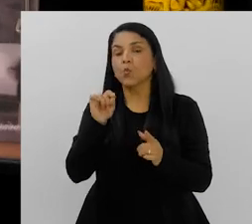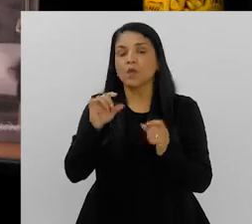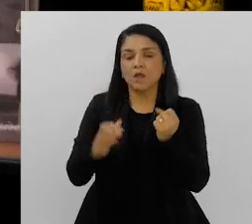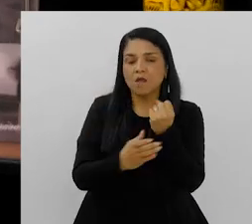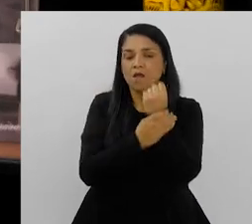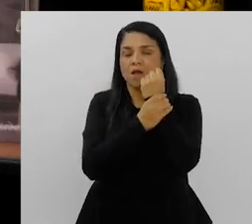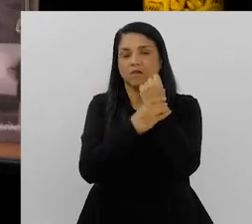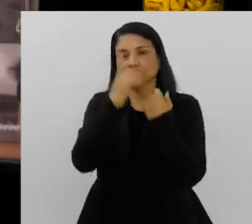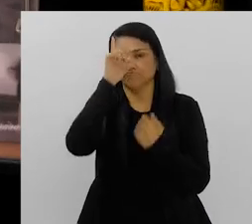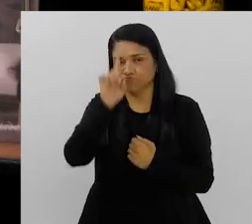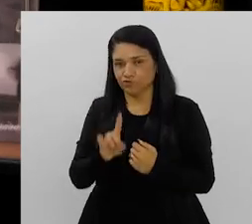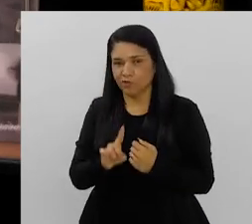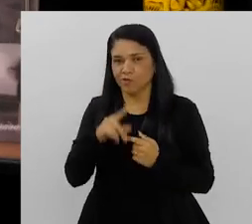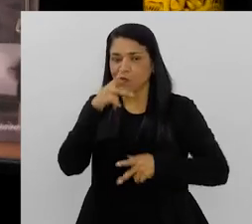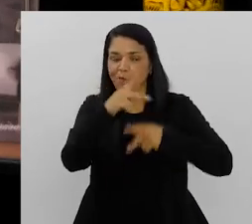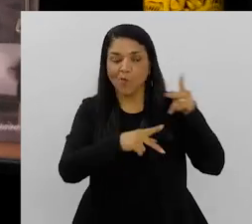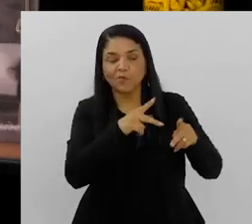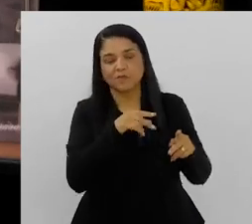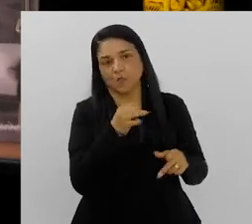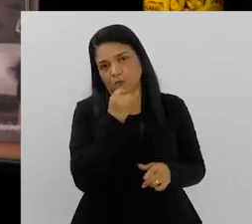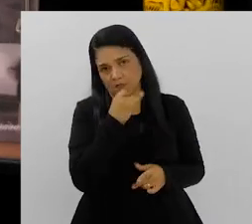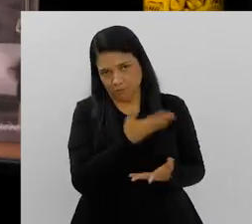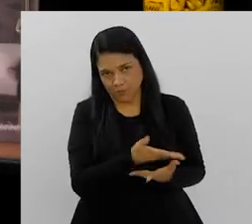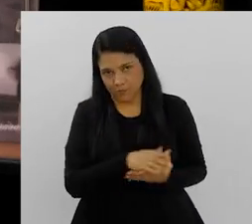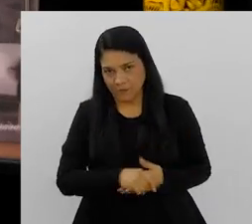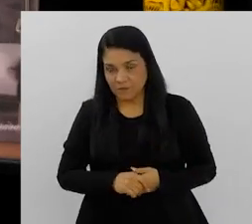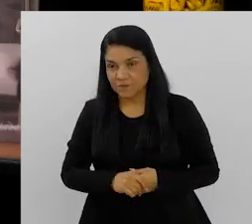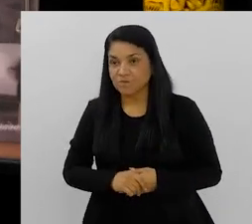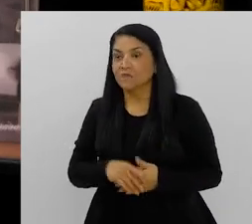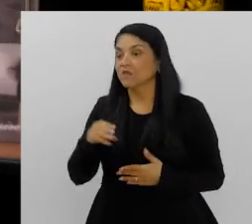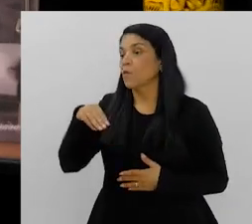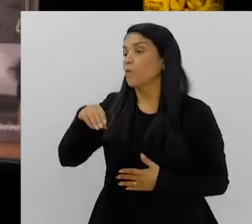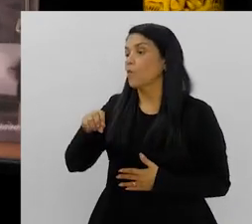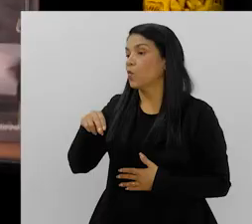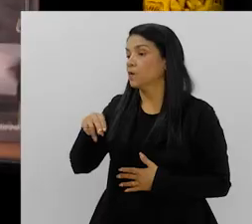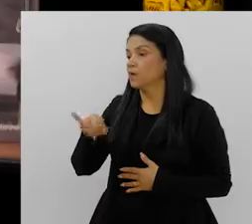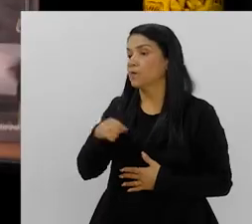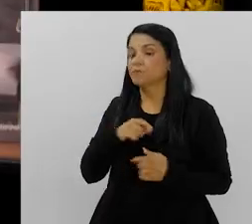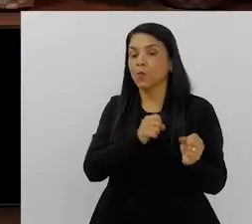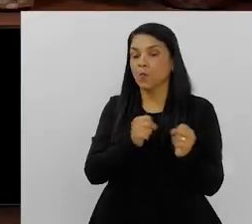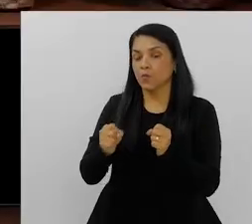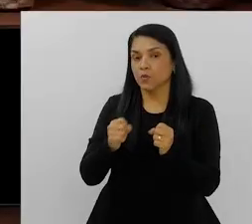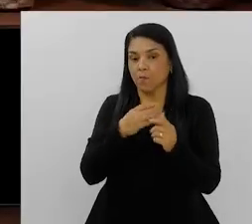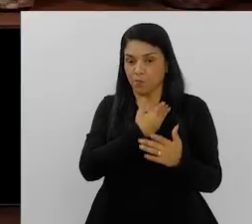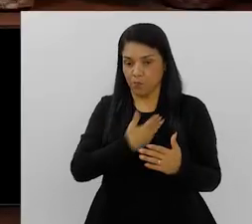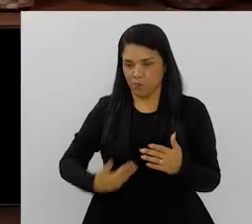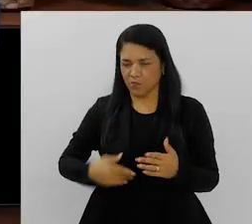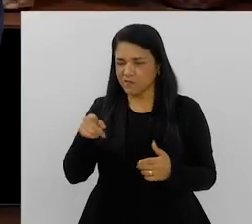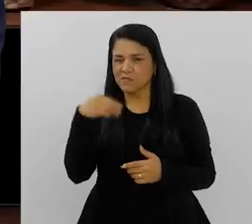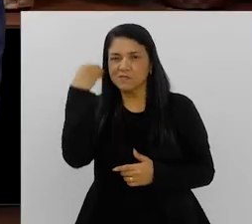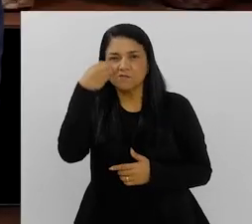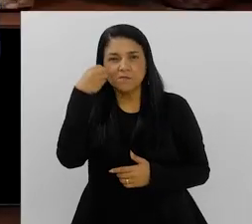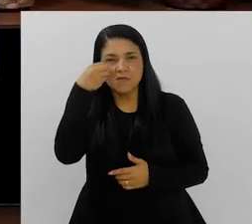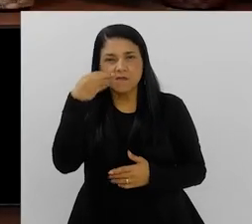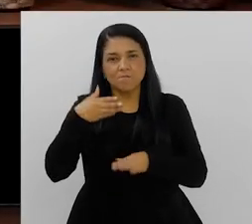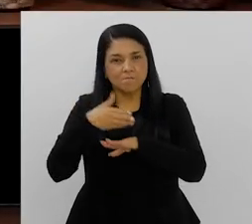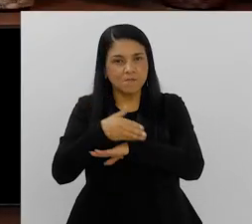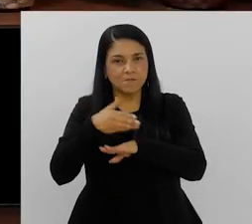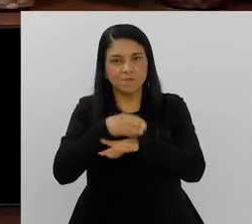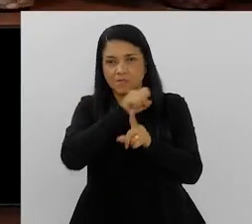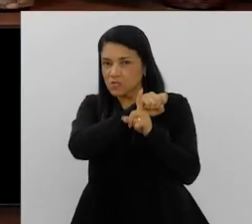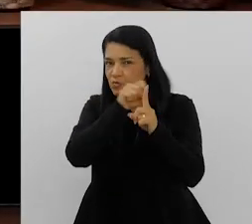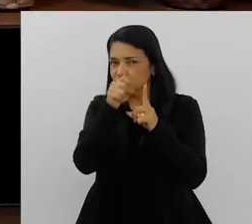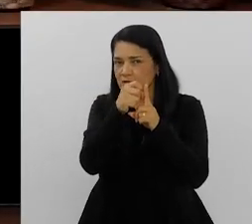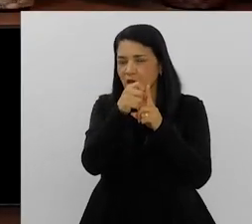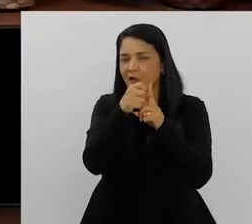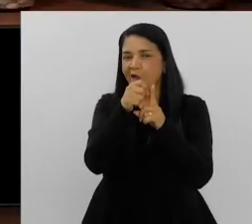une em relação a uma garantia de direitos, por exemplo, da população? Mônica, e aí o poder público, né? Você que tem uma larga